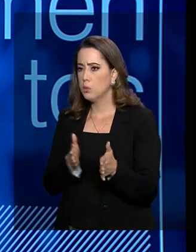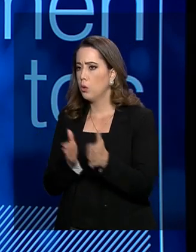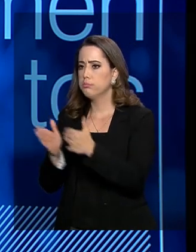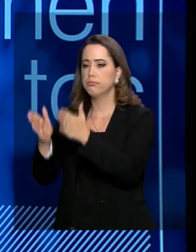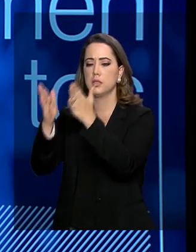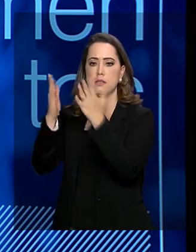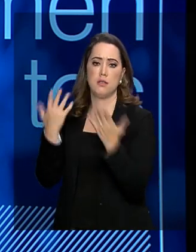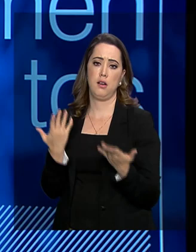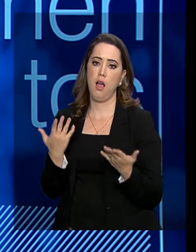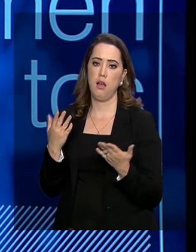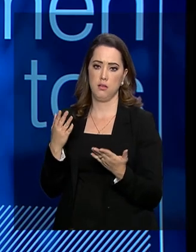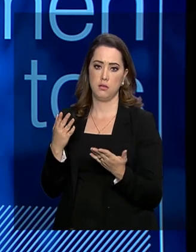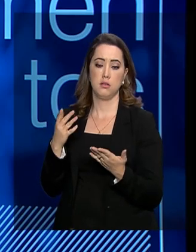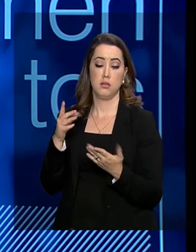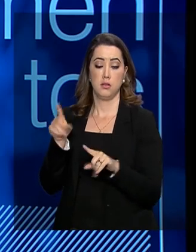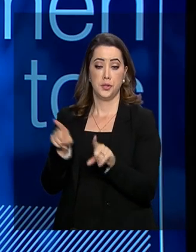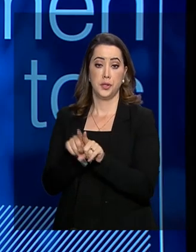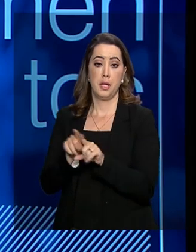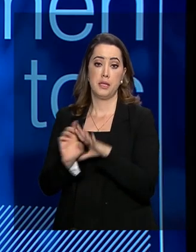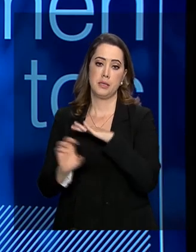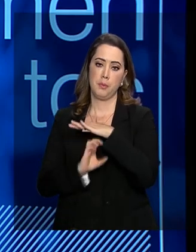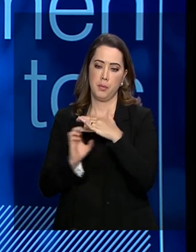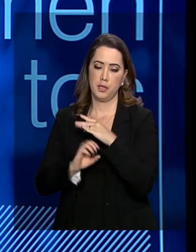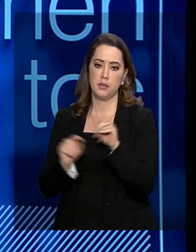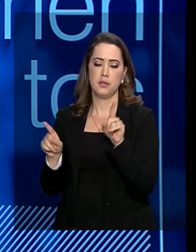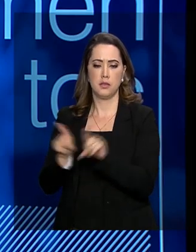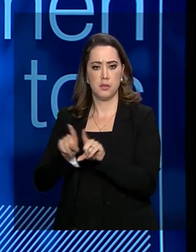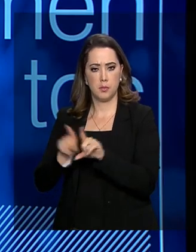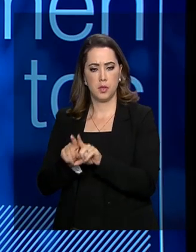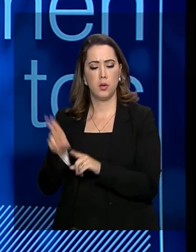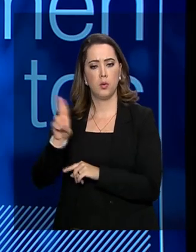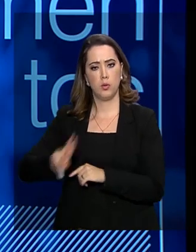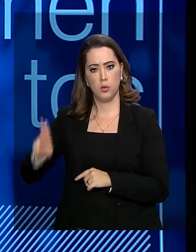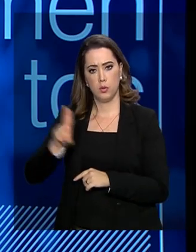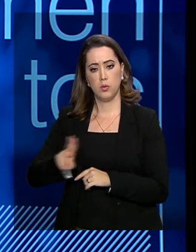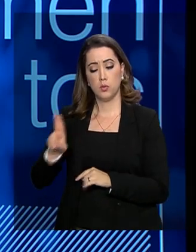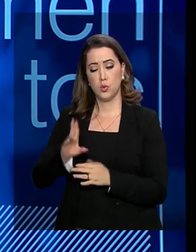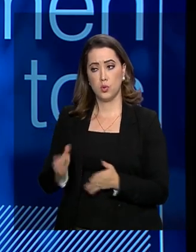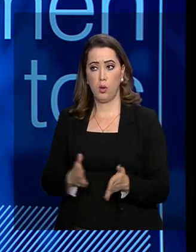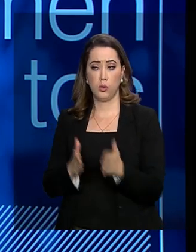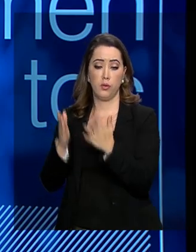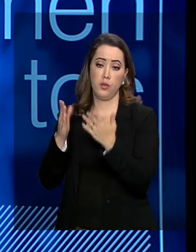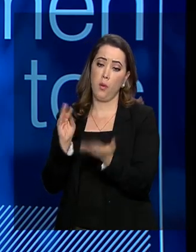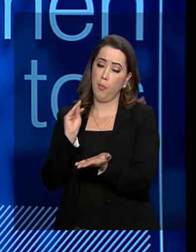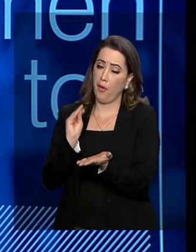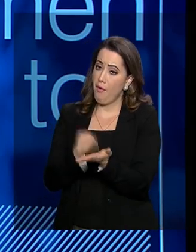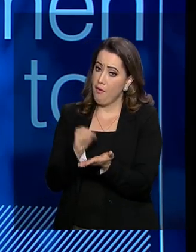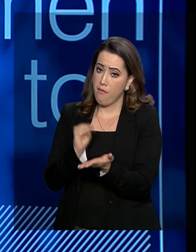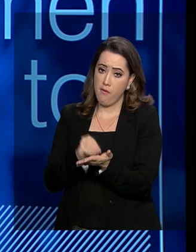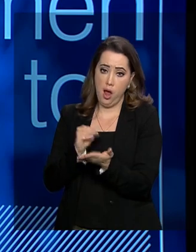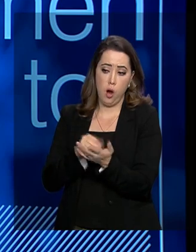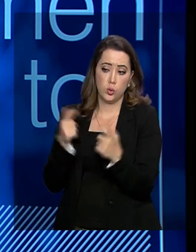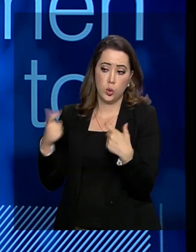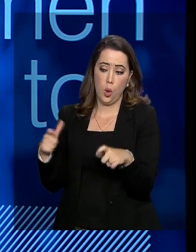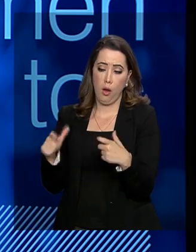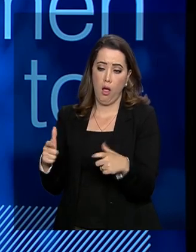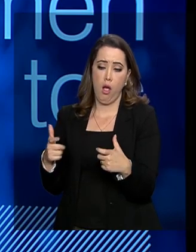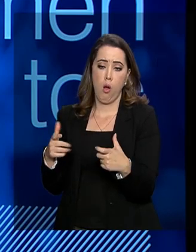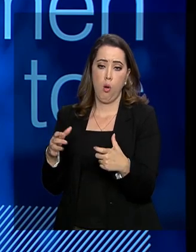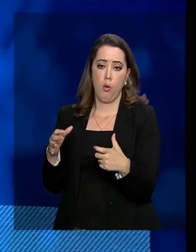O setor privado também, os empresários, grandes commodities também acabam utilizando o setor rodoviário por falta de termos aí de forma,